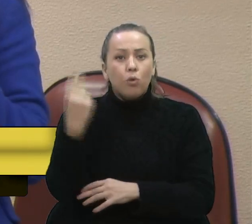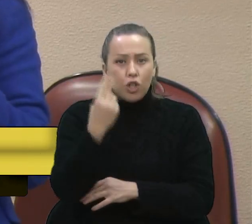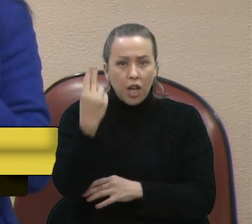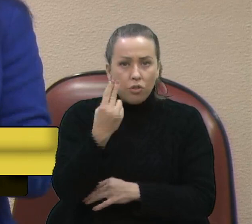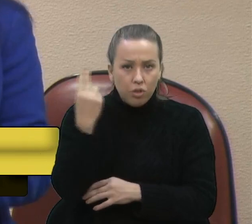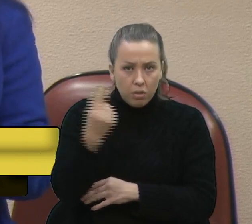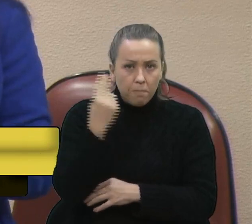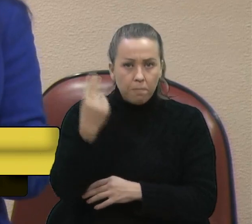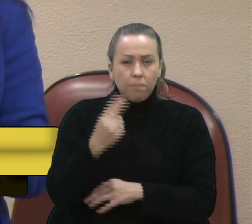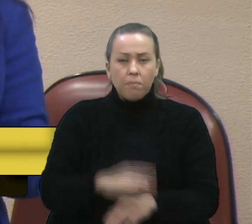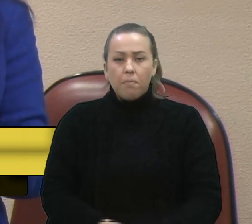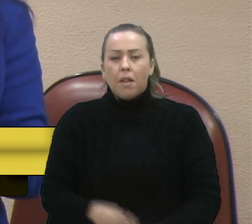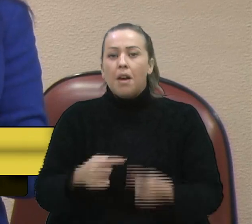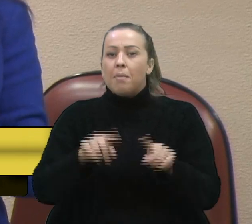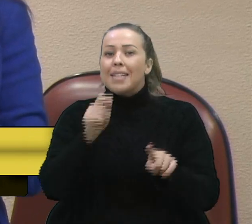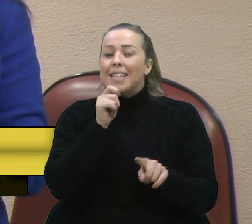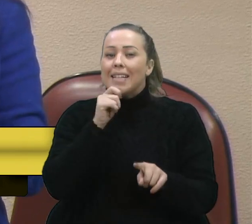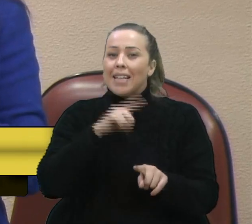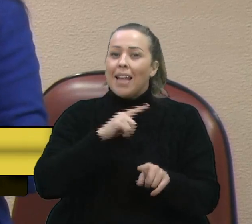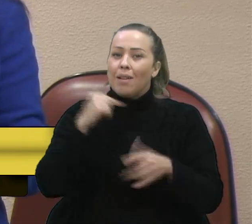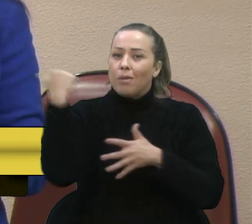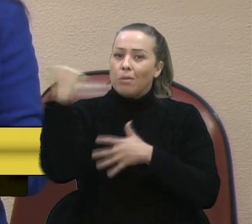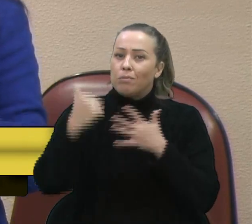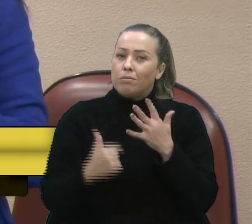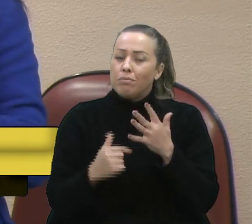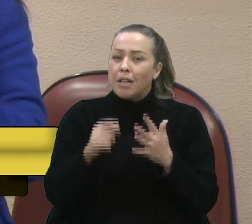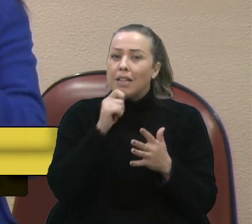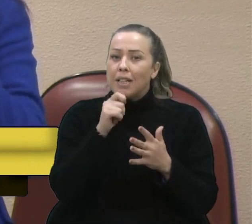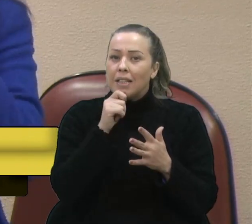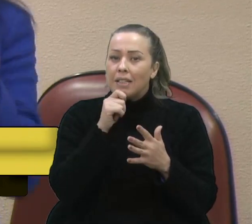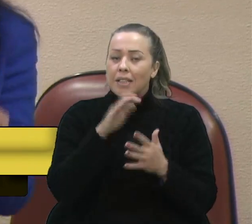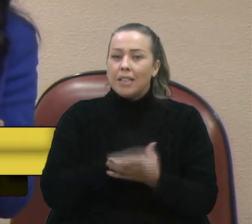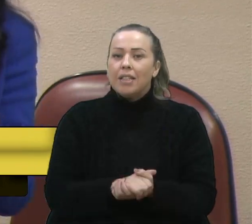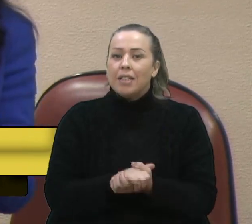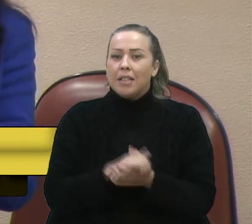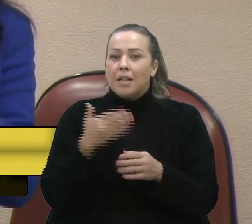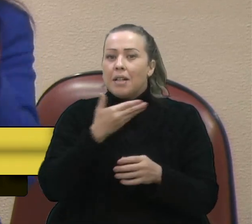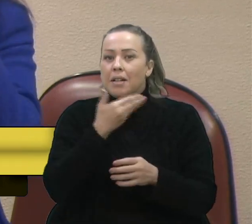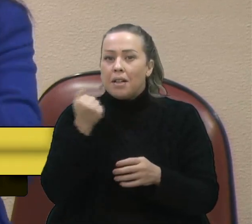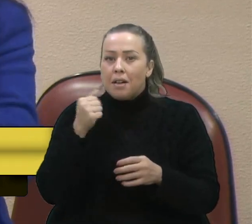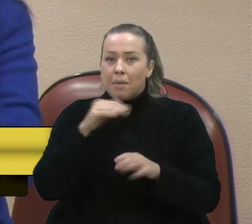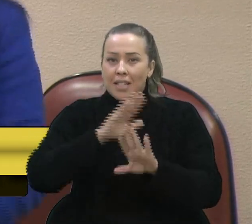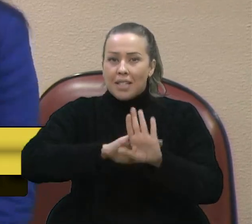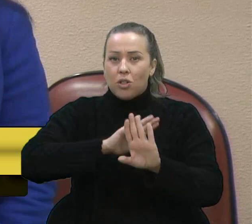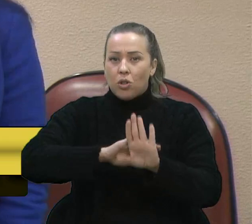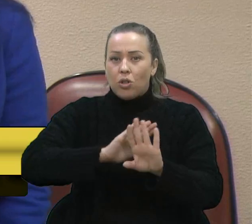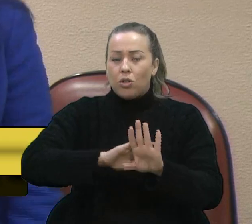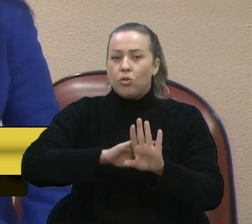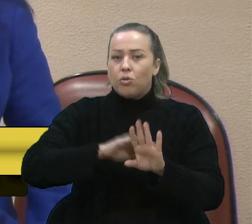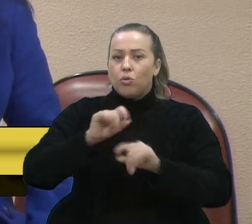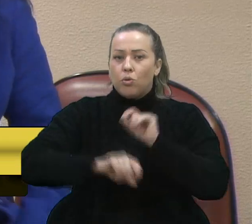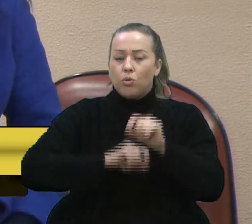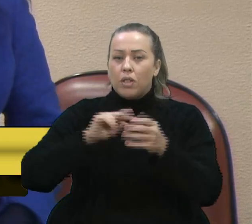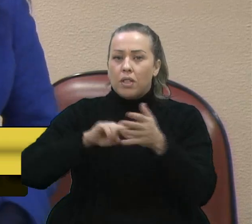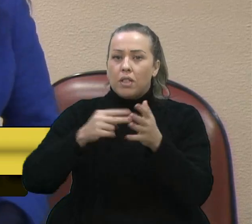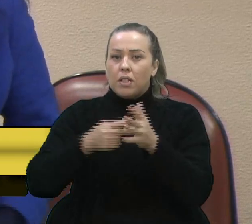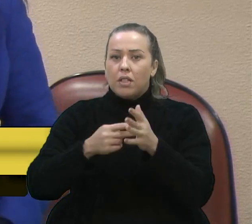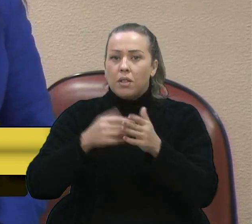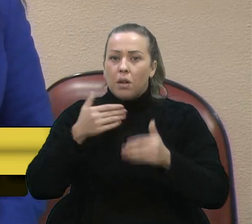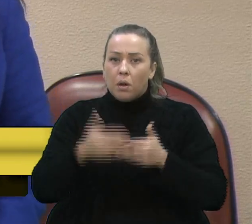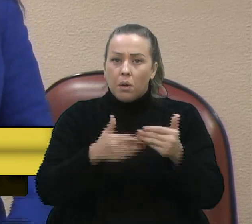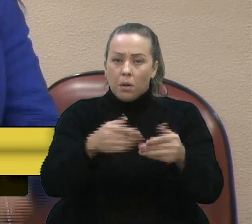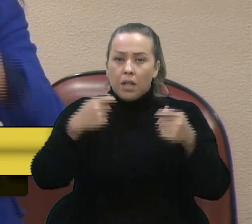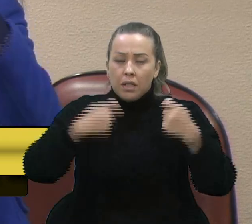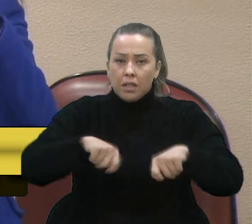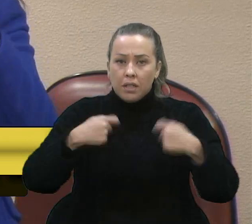mas tem ainda alguns critérios aqui que me parecem um viés mais ideológico do que o sentido efetivo e a